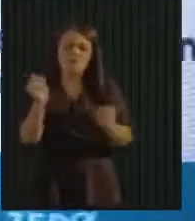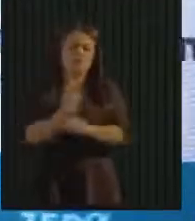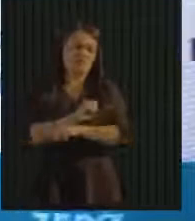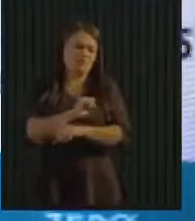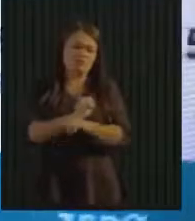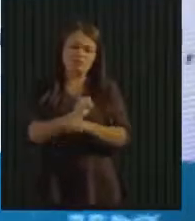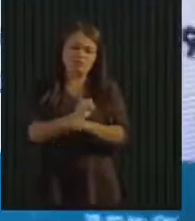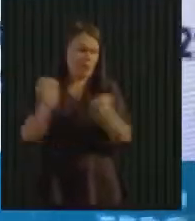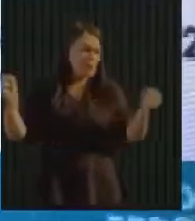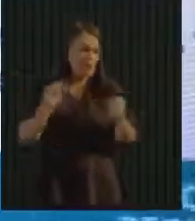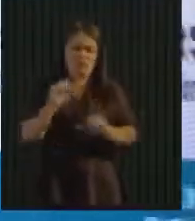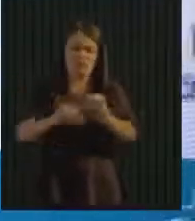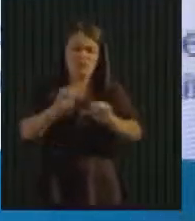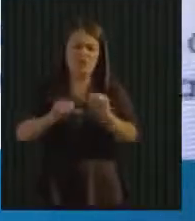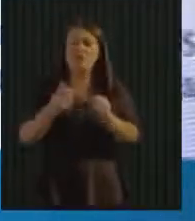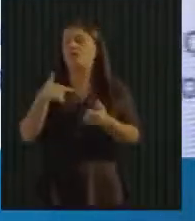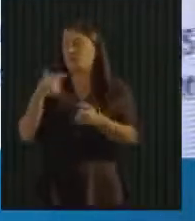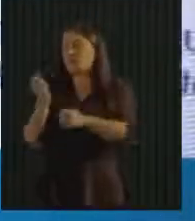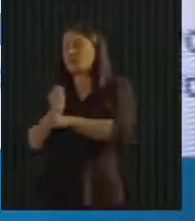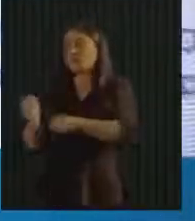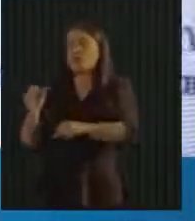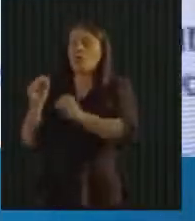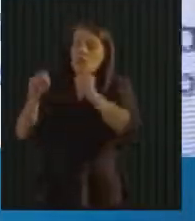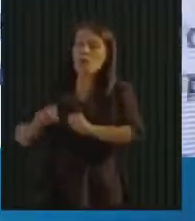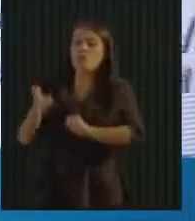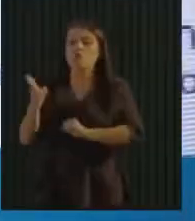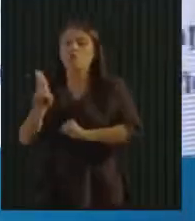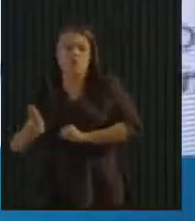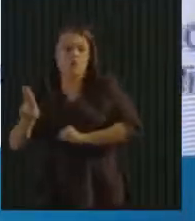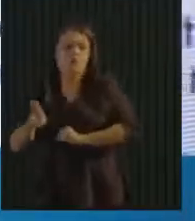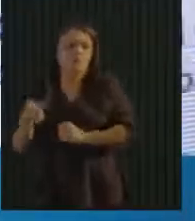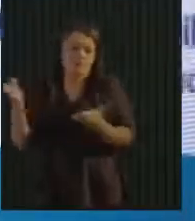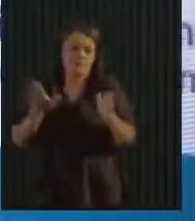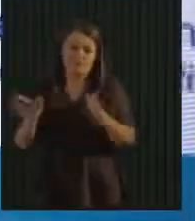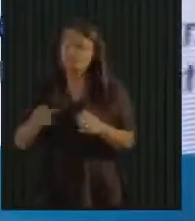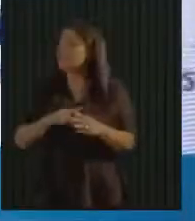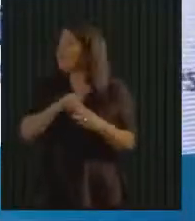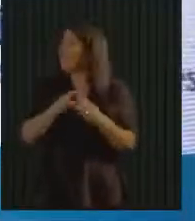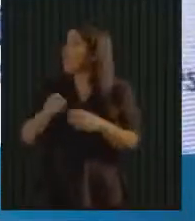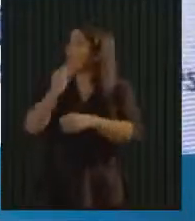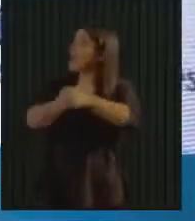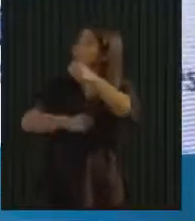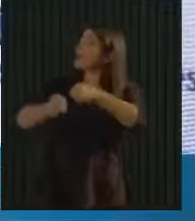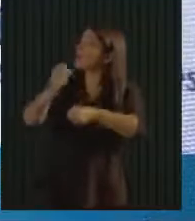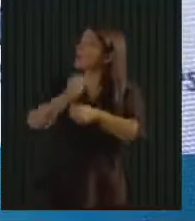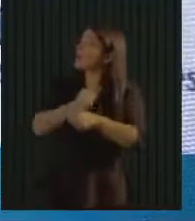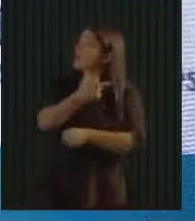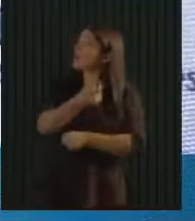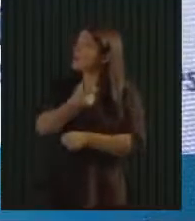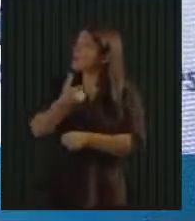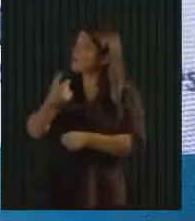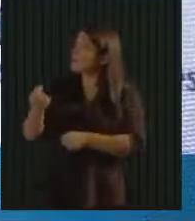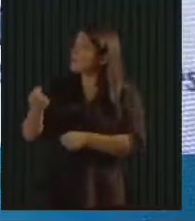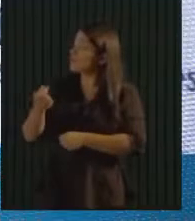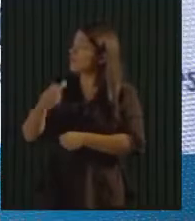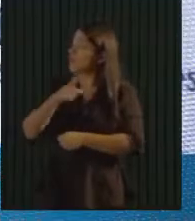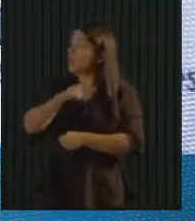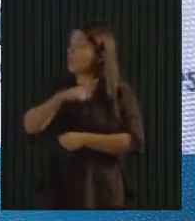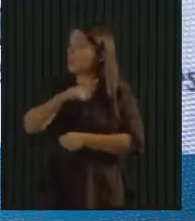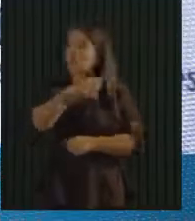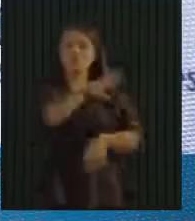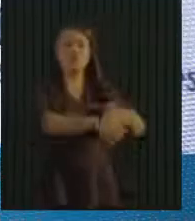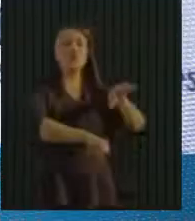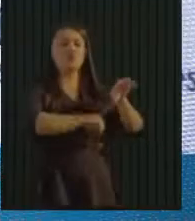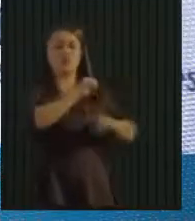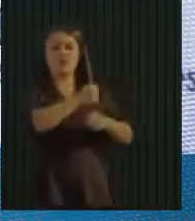é rejeito. E aqui a gente começa a trazer os números, onde a gente esteve no ano passado, a gente já teve uma